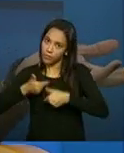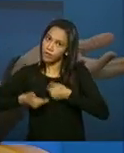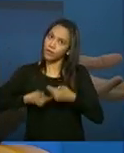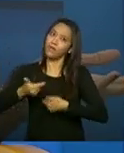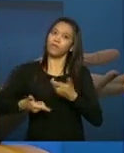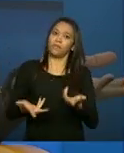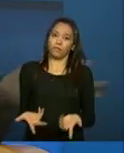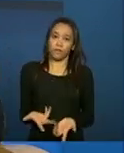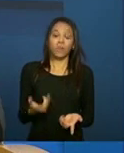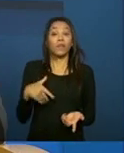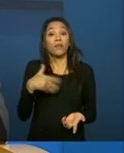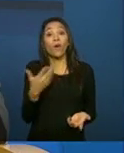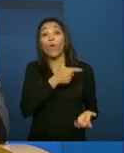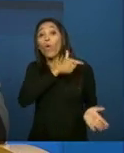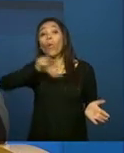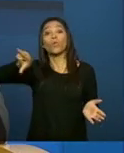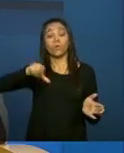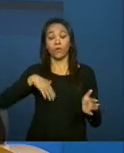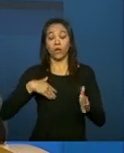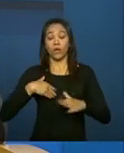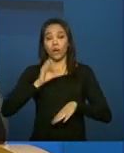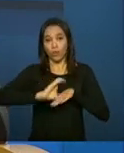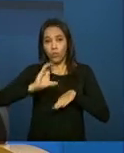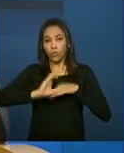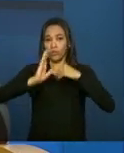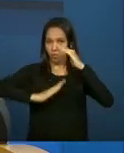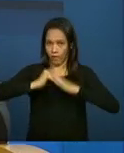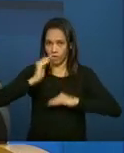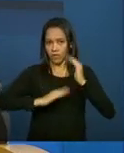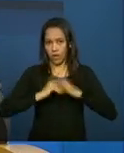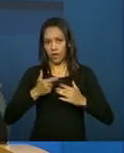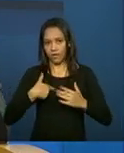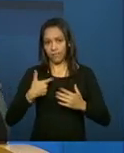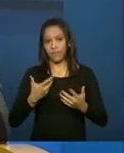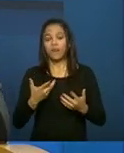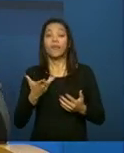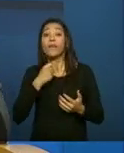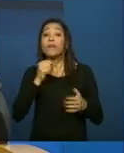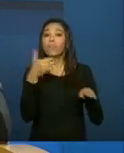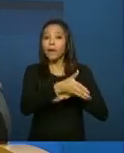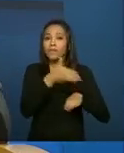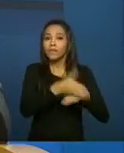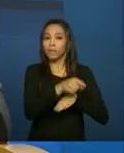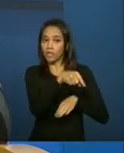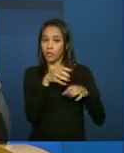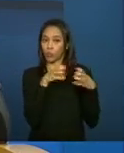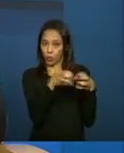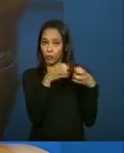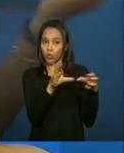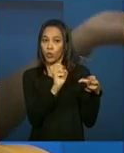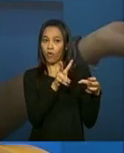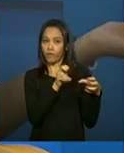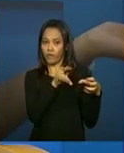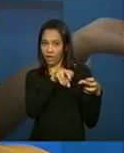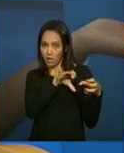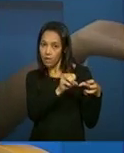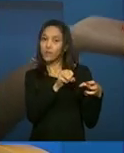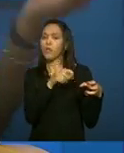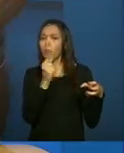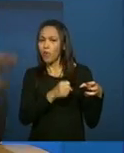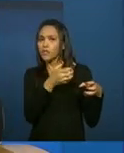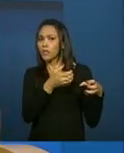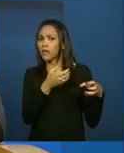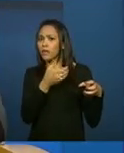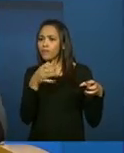cursos profissionalizantes, as pessoas que participam do serviço de convivência podem ser encaminhadas por meio da equipe do